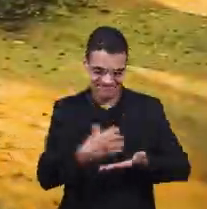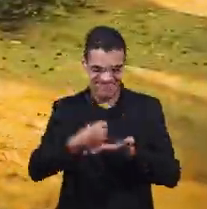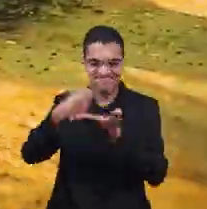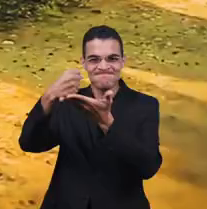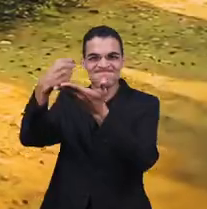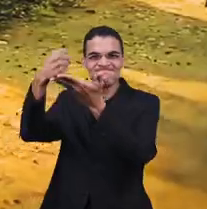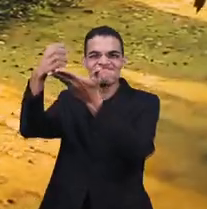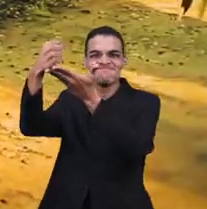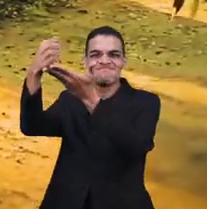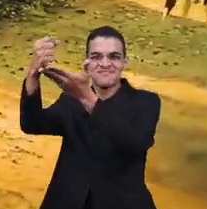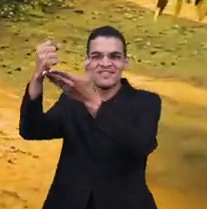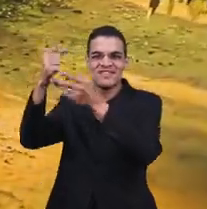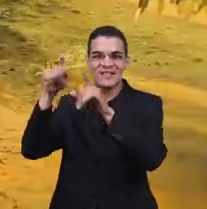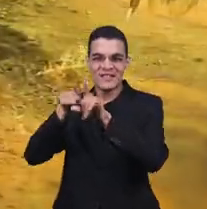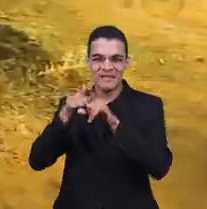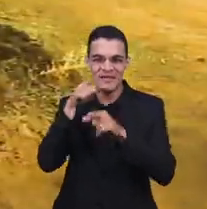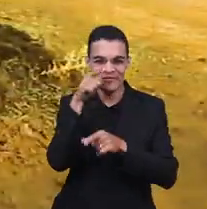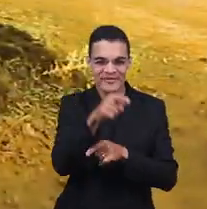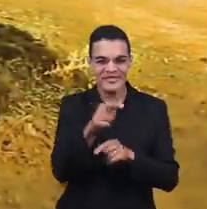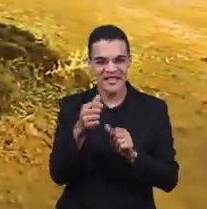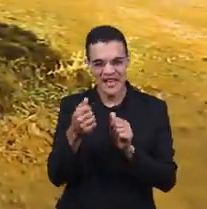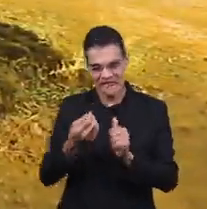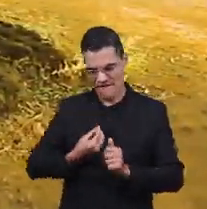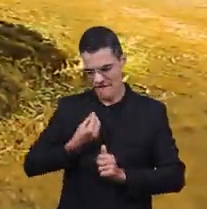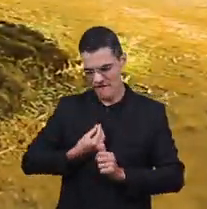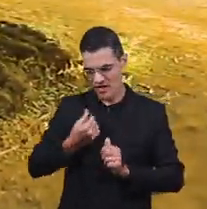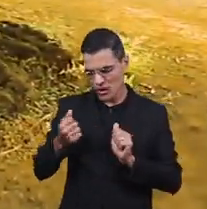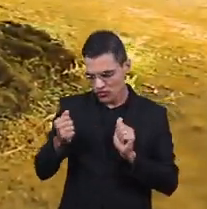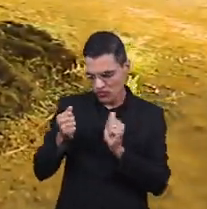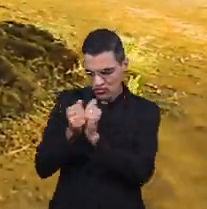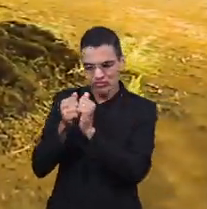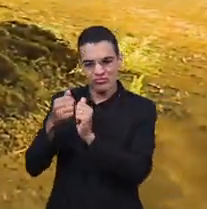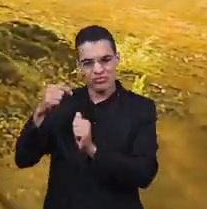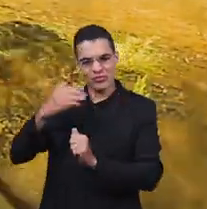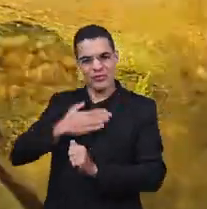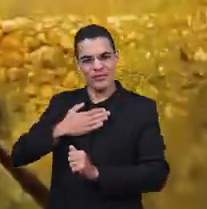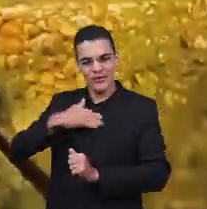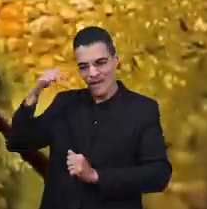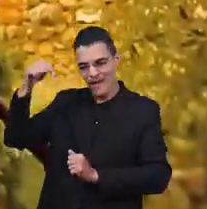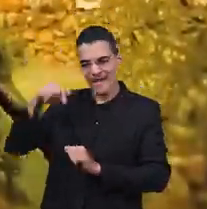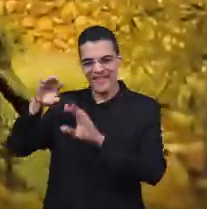da vida Te concederei